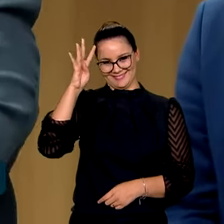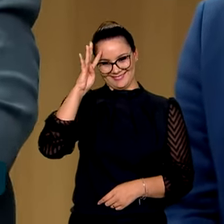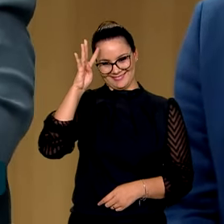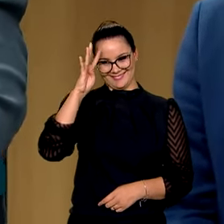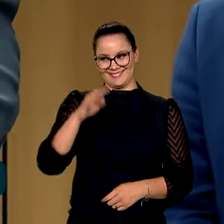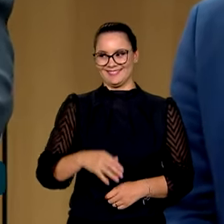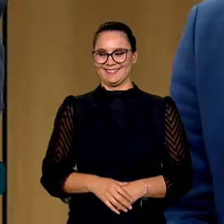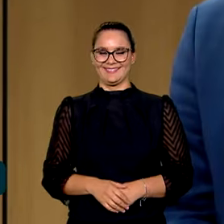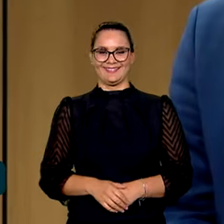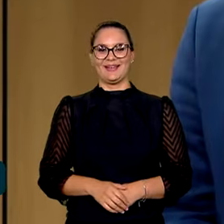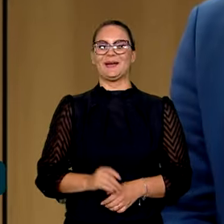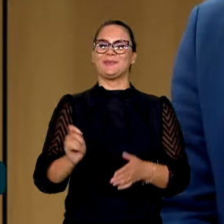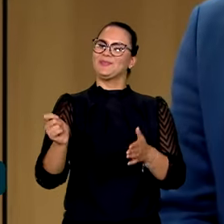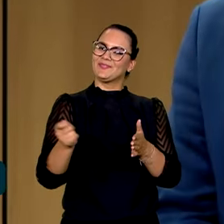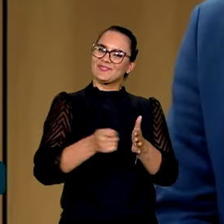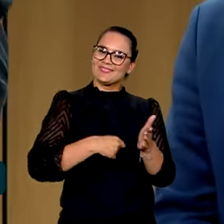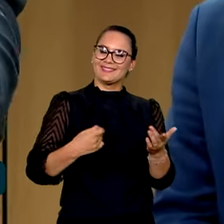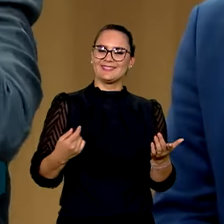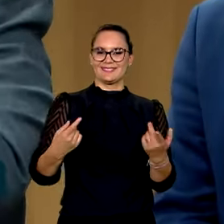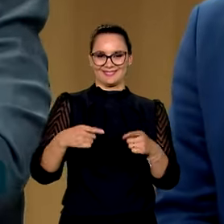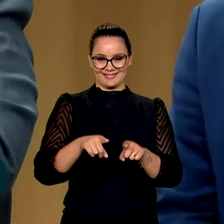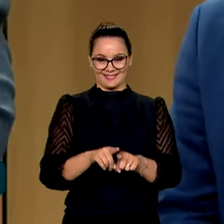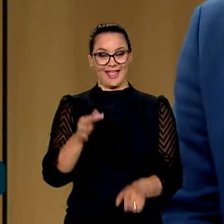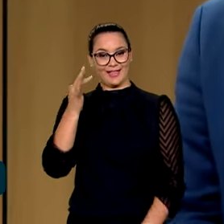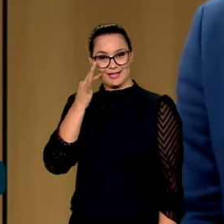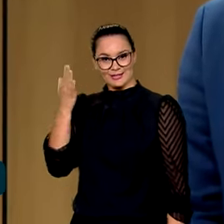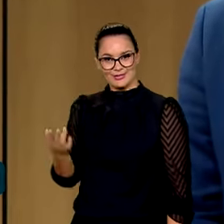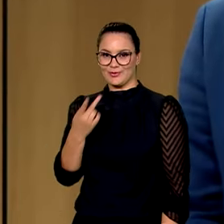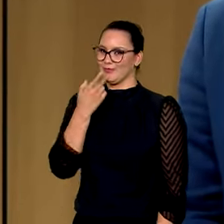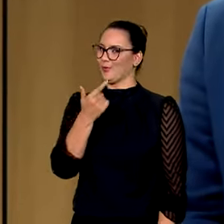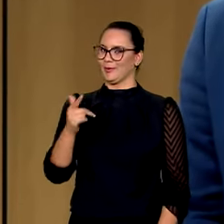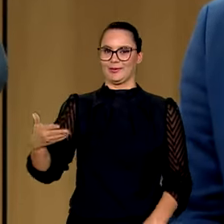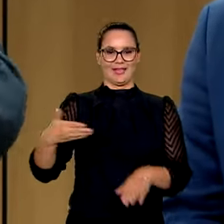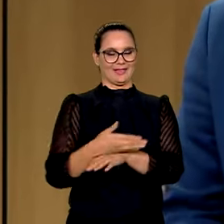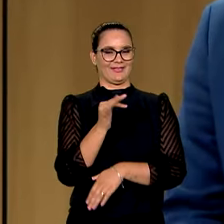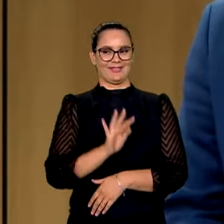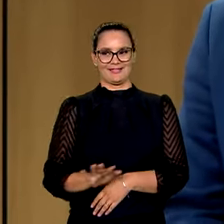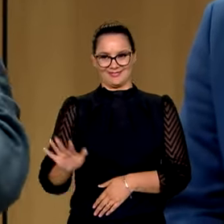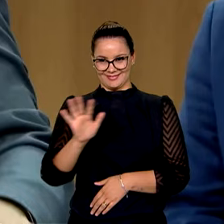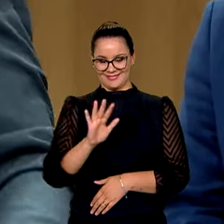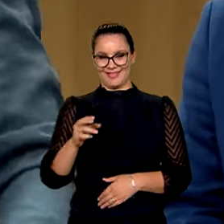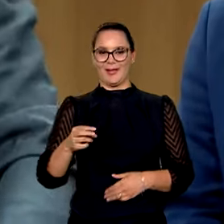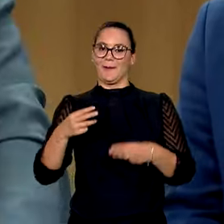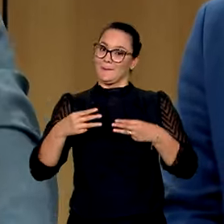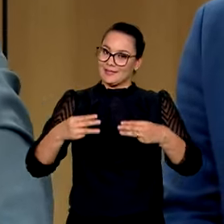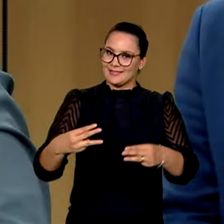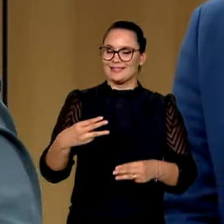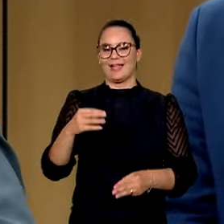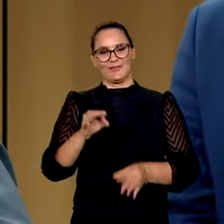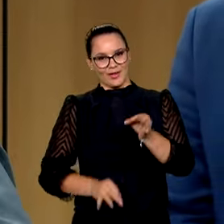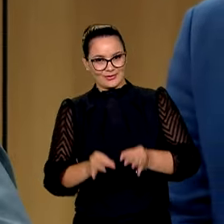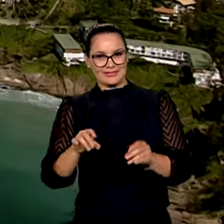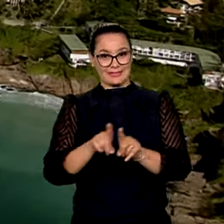para a assinatura desse acordo. Dino afirmou que não haverá intervenção federal, mas que ministérios da Justiça